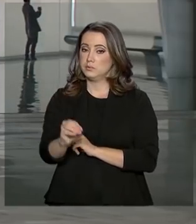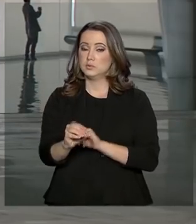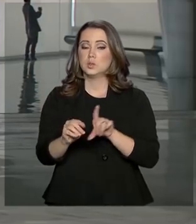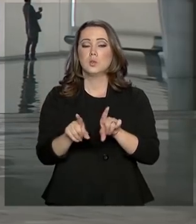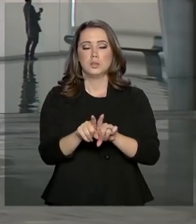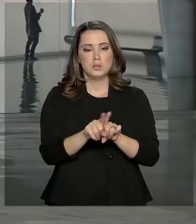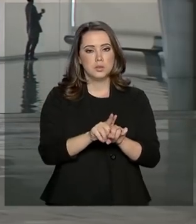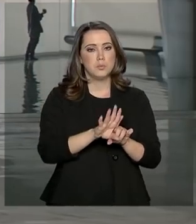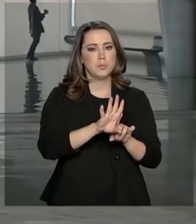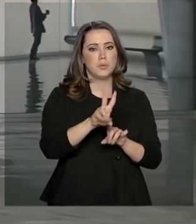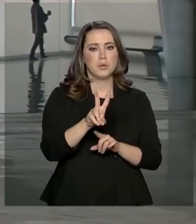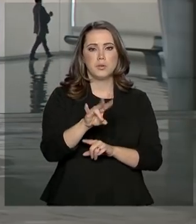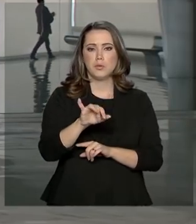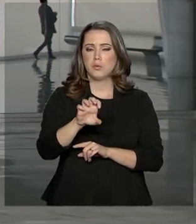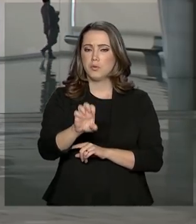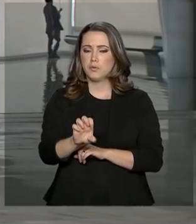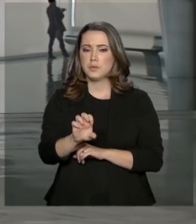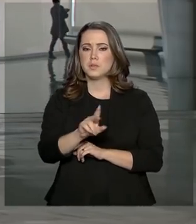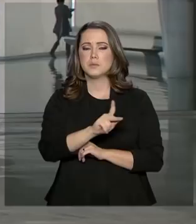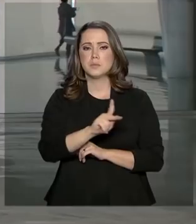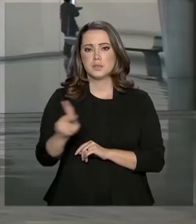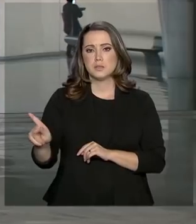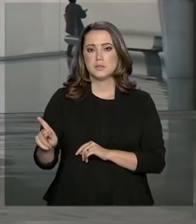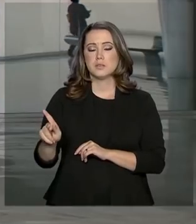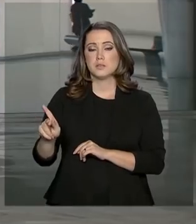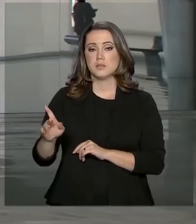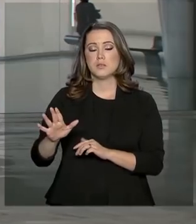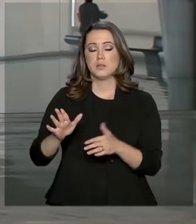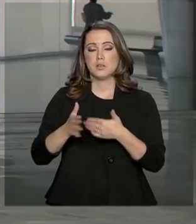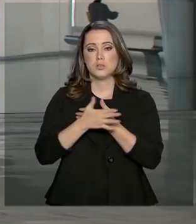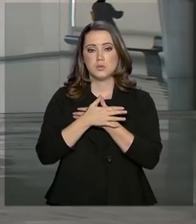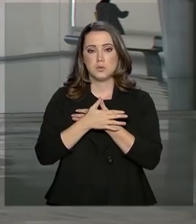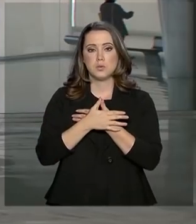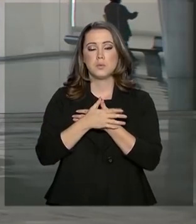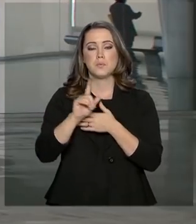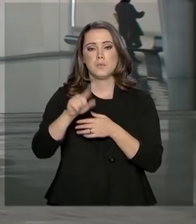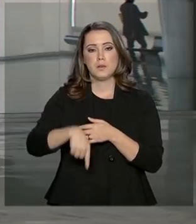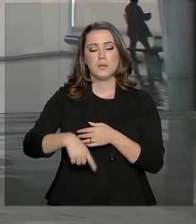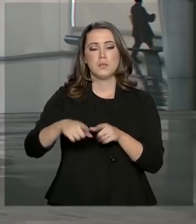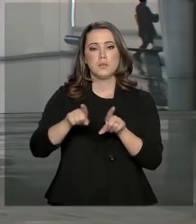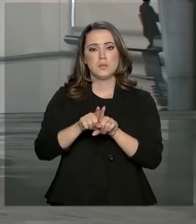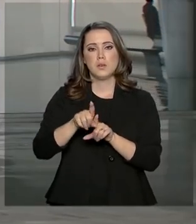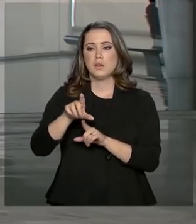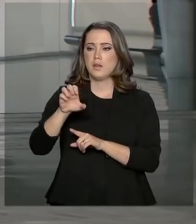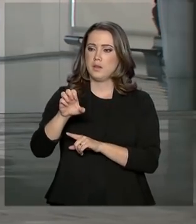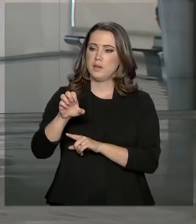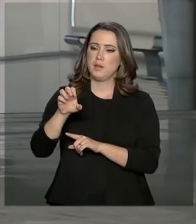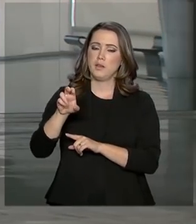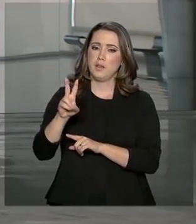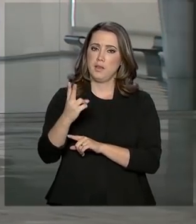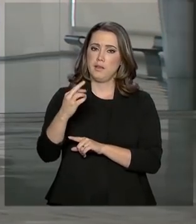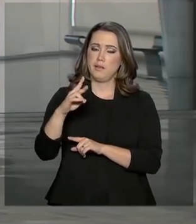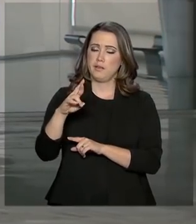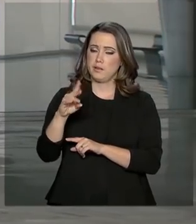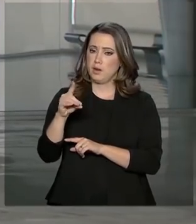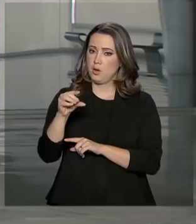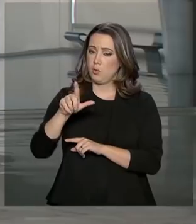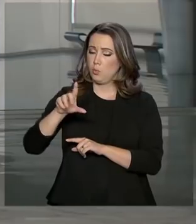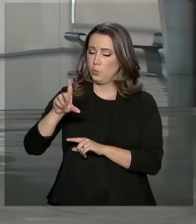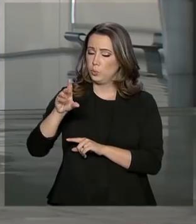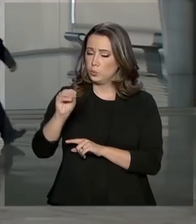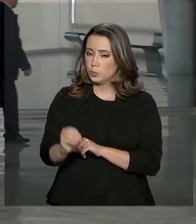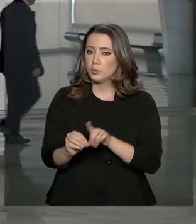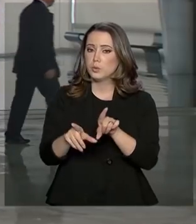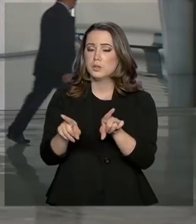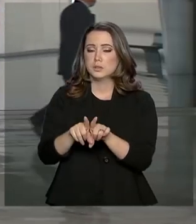o vice-chefe de Estado-Maior da Aeronáutica, Major Brigadeiro do Ar, Heraldo Luiz Rodrigues, e com o presidente e